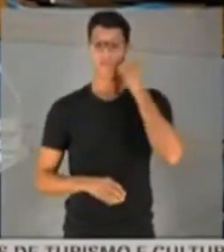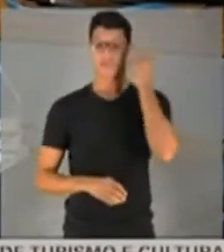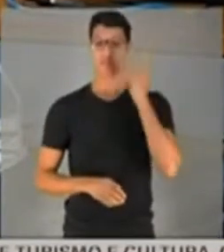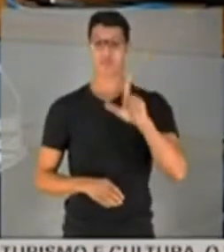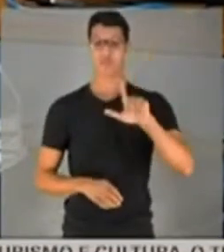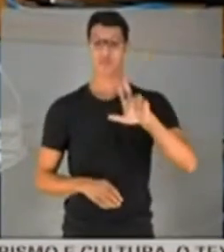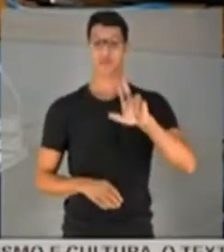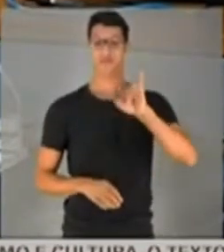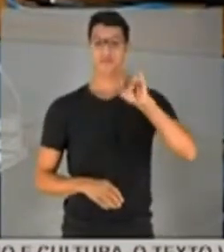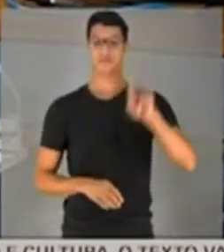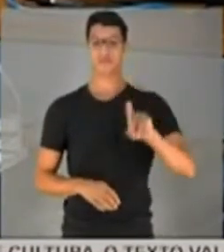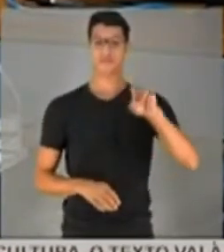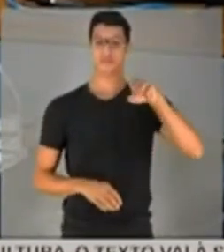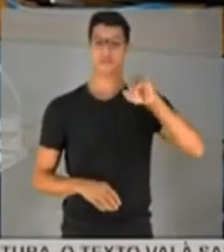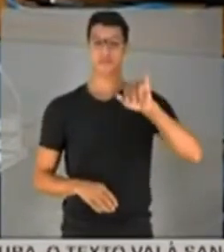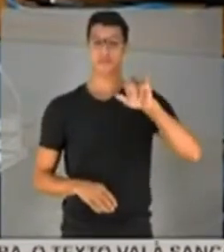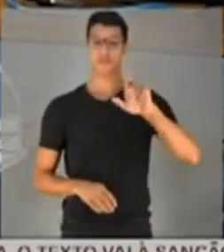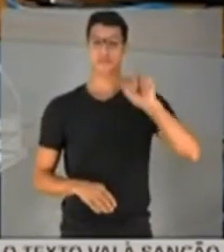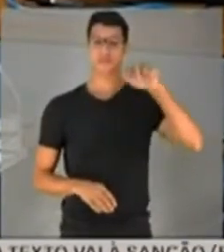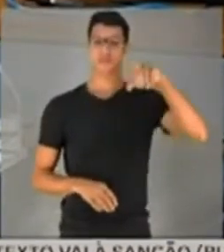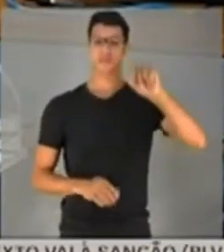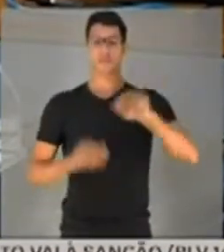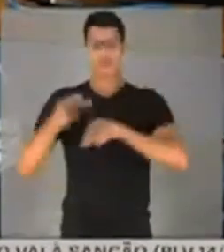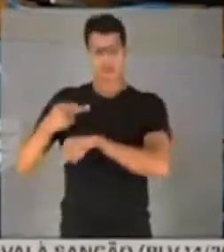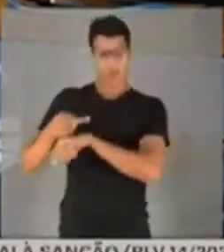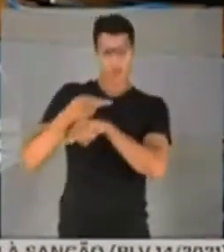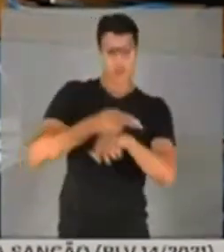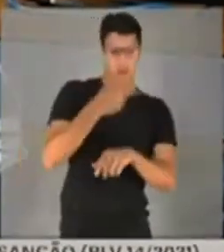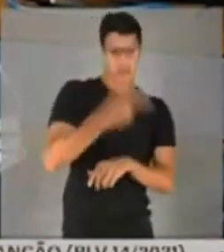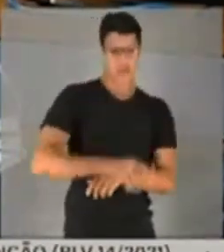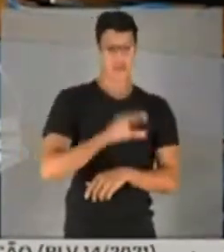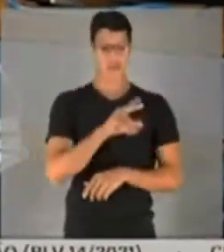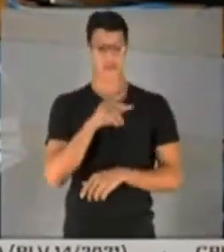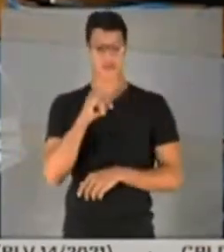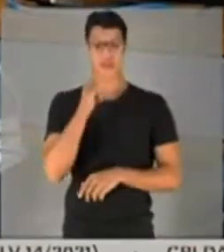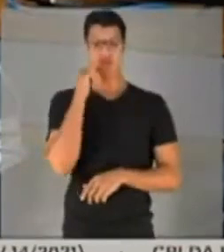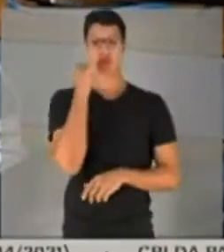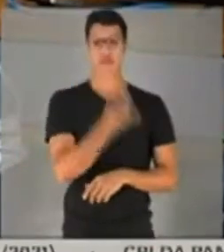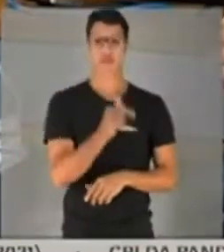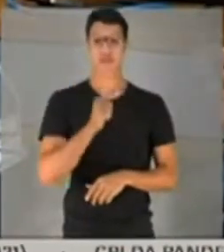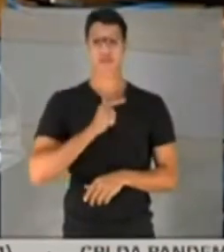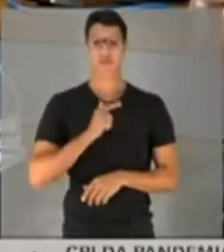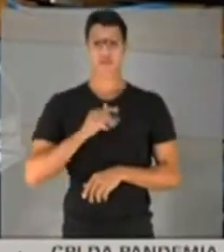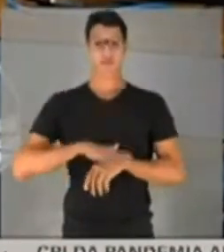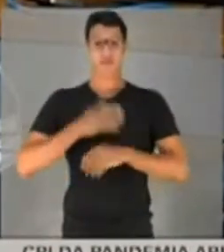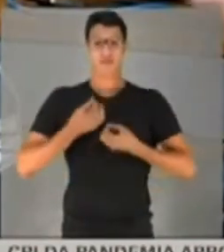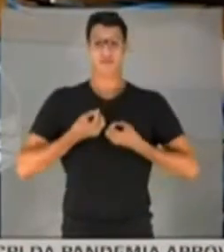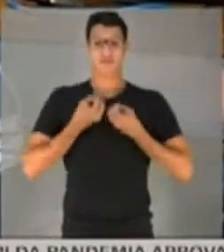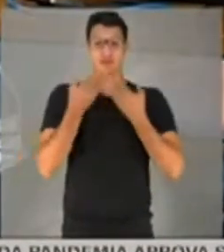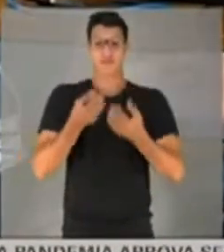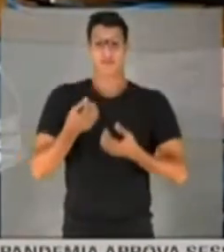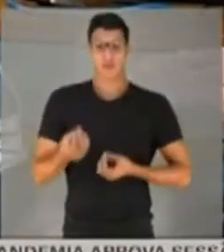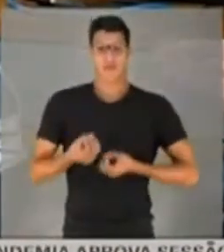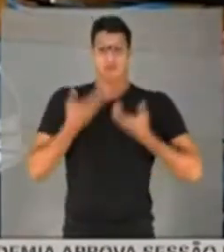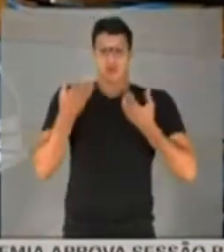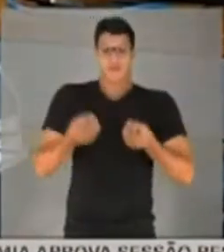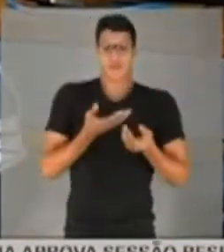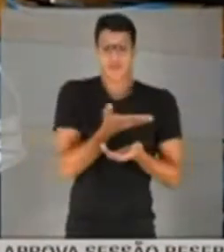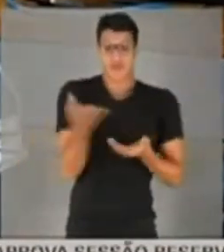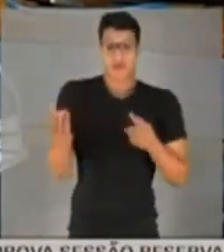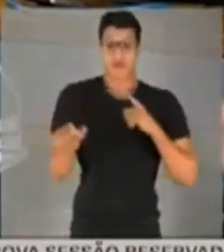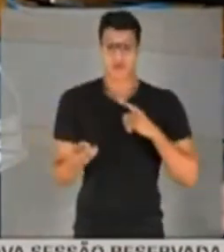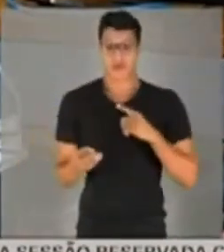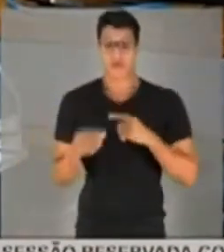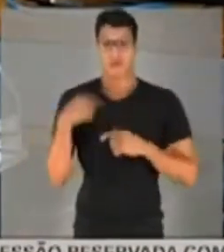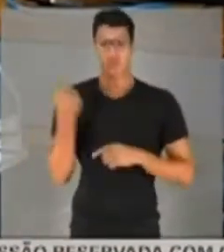Luiz Miranda do DEM procurou essa comissão parlamentar de inquérito, dizendo que tinha mais informação, informando, inclusive, essa comissão parlamentar de